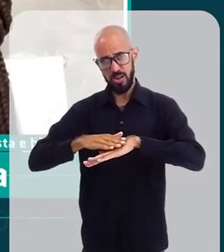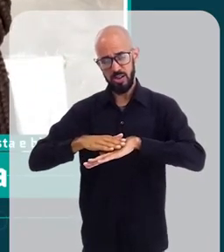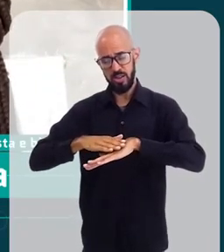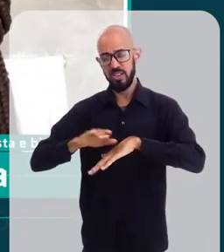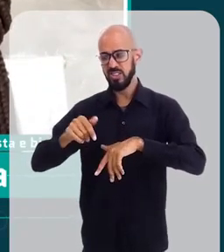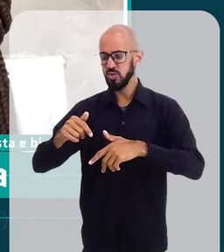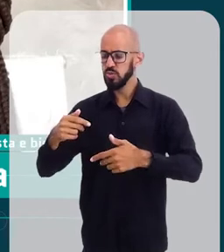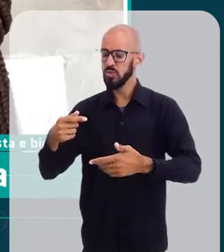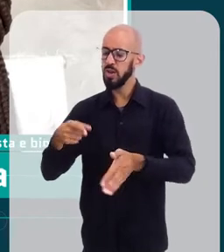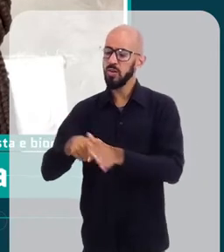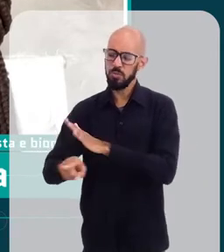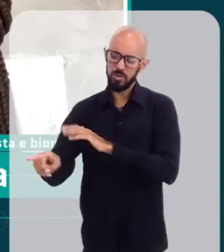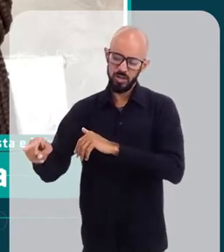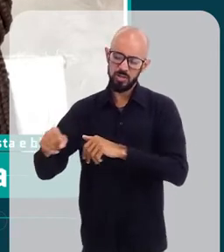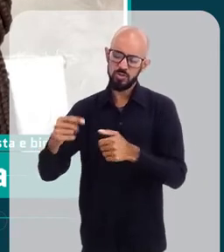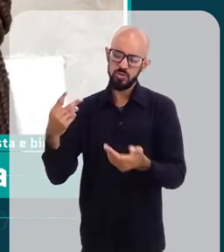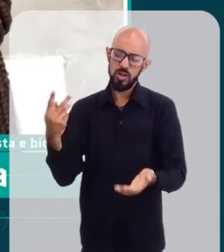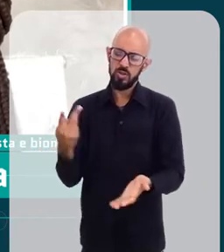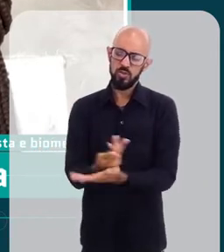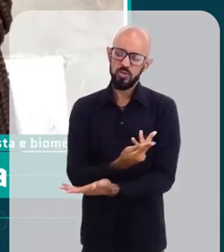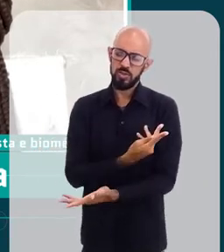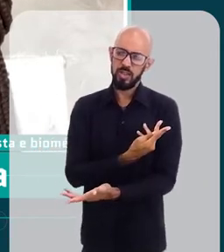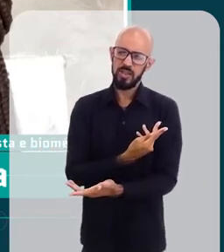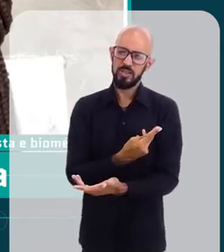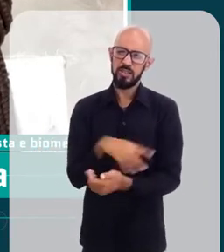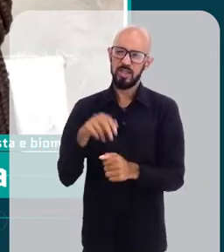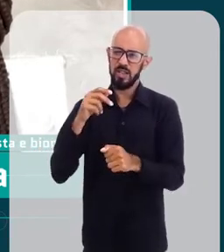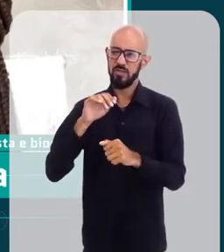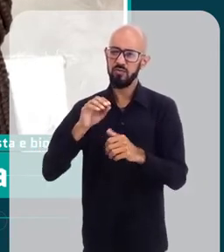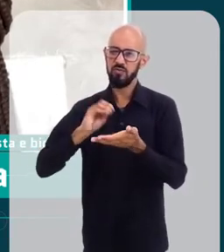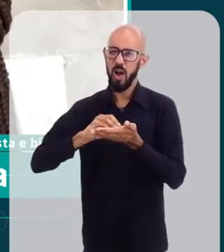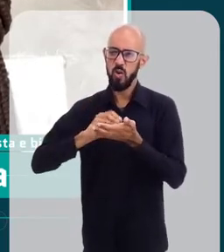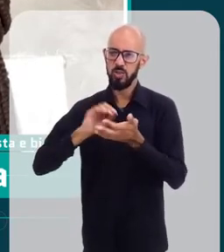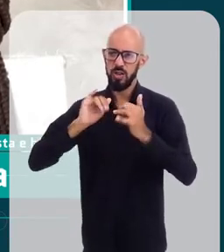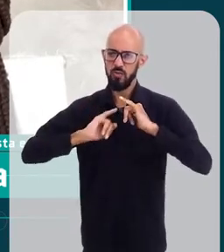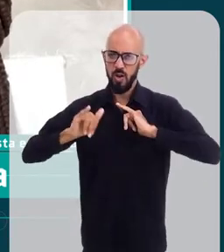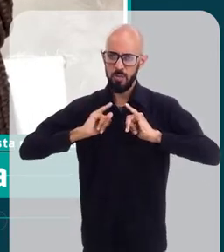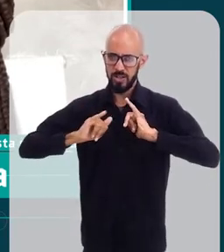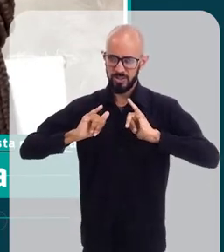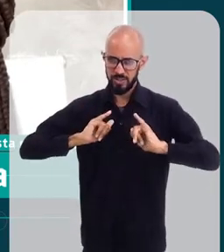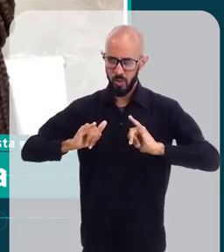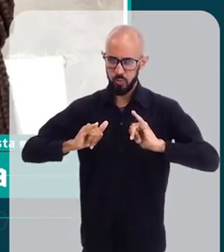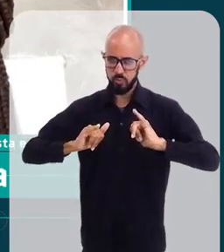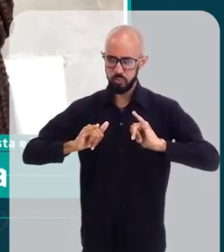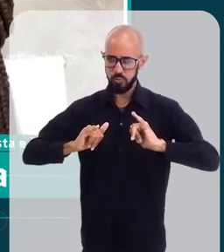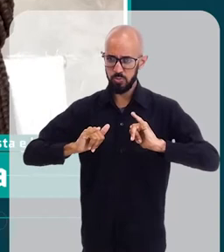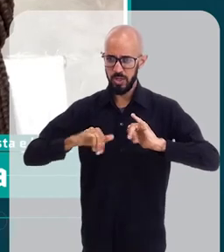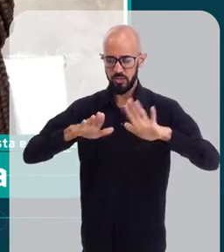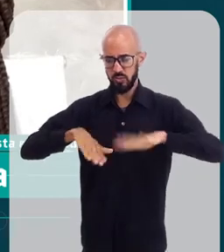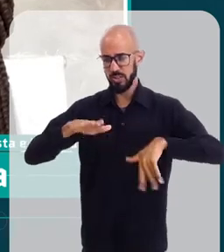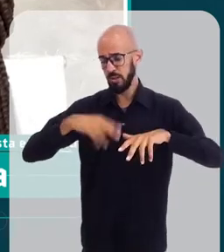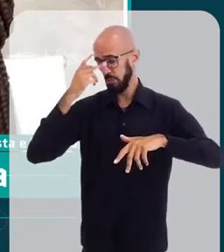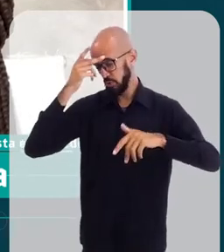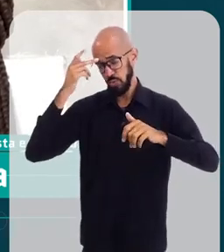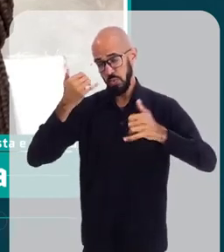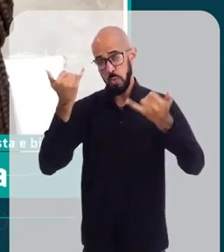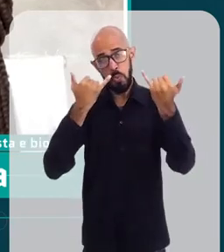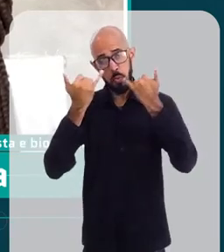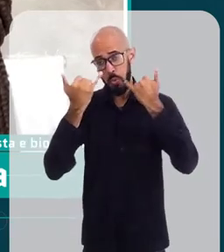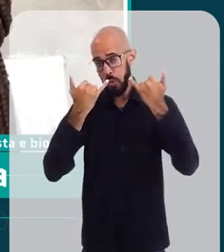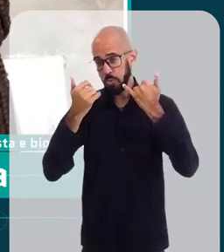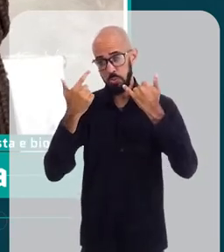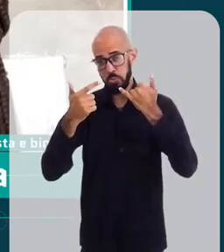contribui para que essa informação não chegue à população, que o paciente não tem informação